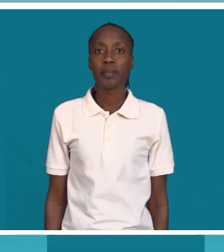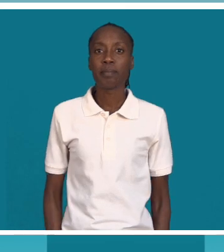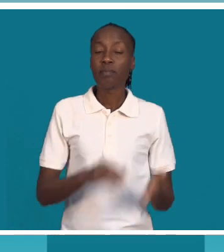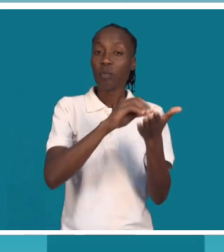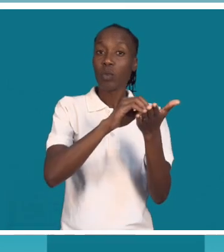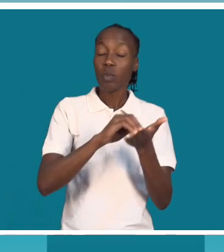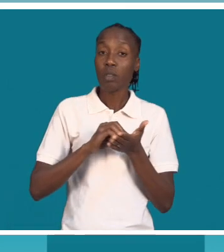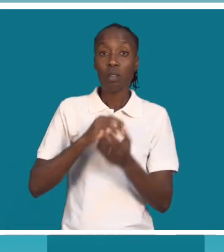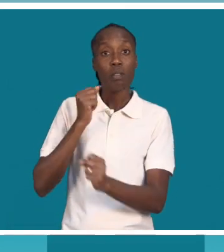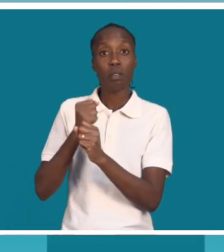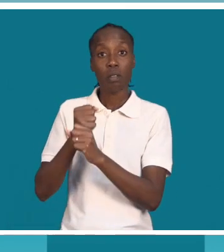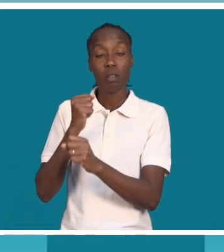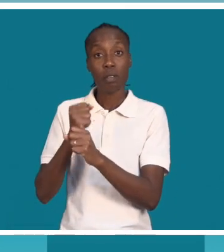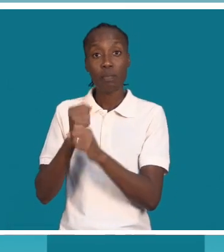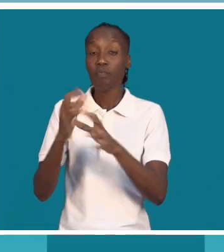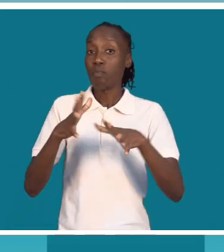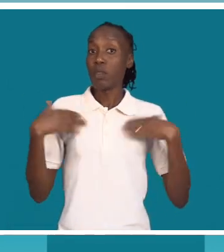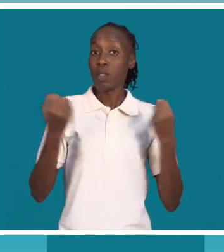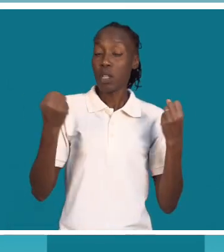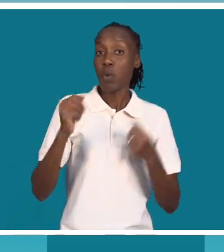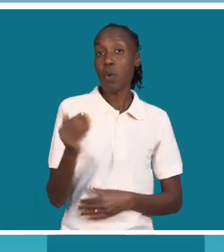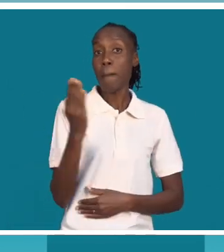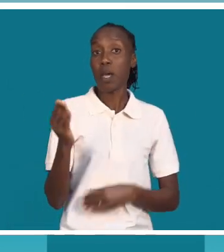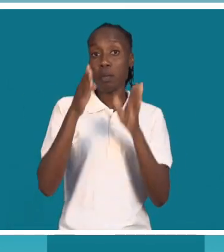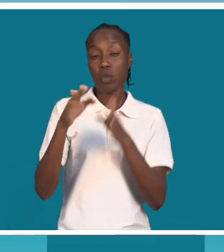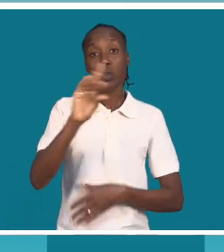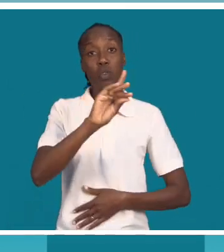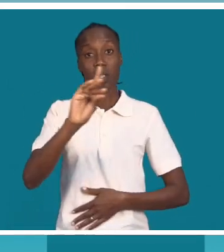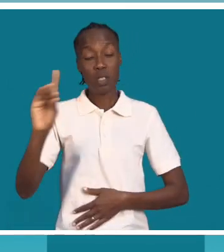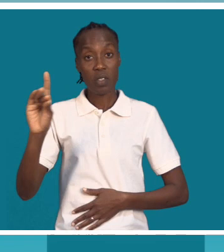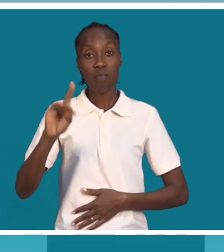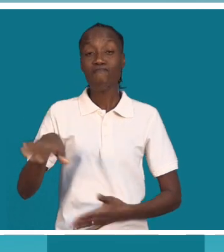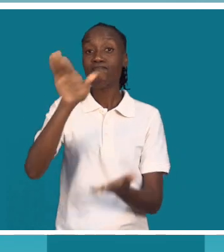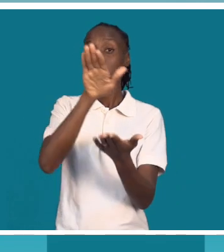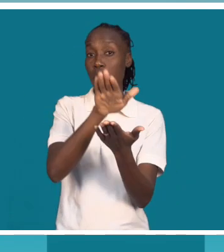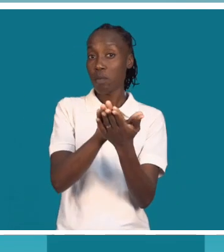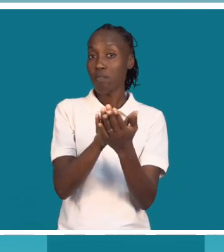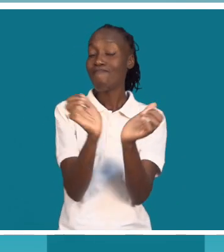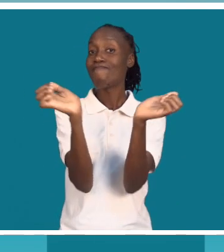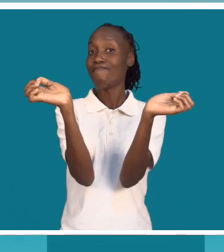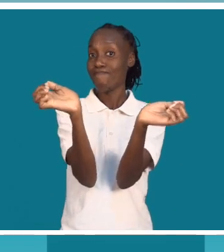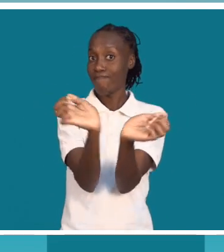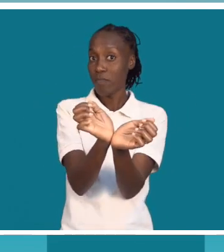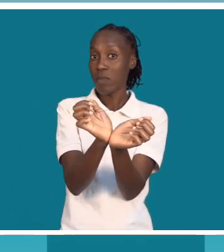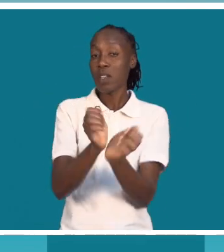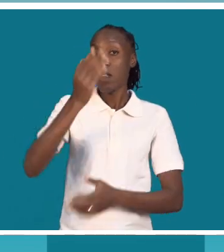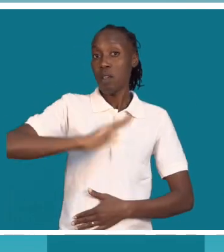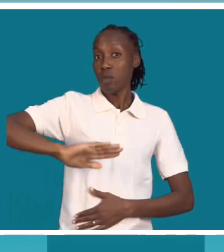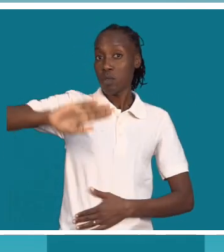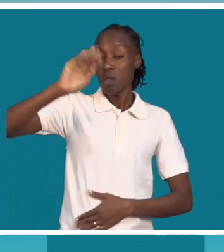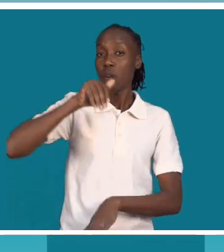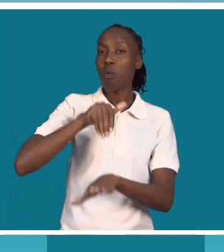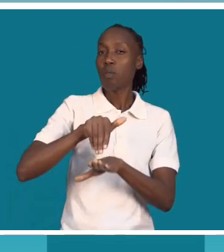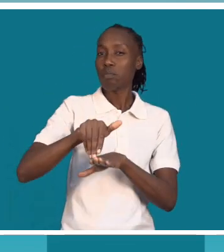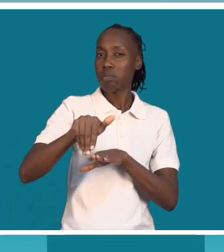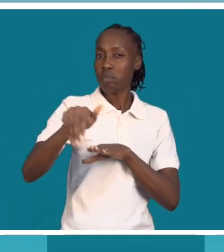O acesso a serviços de saúde para pessoas com deficiência nas penitenciárias nacionais continua